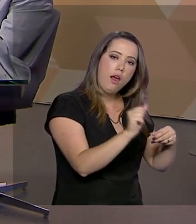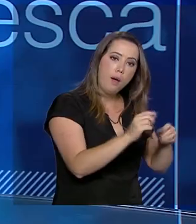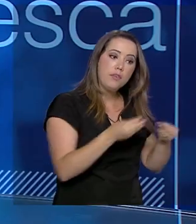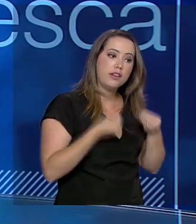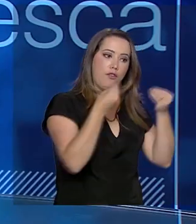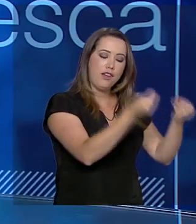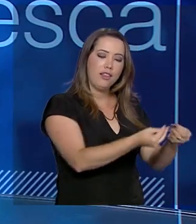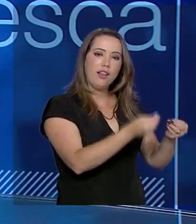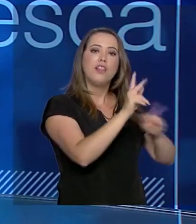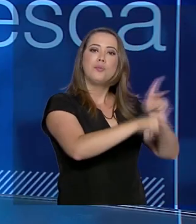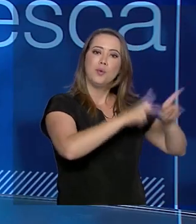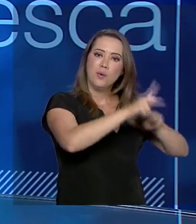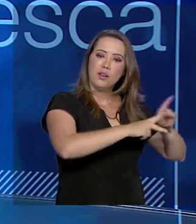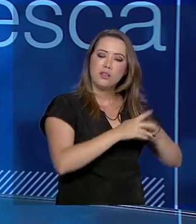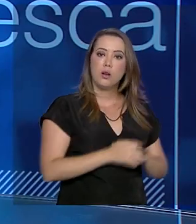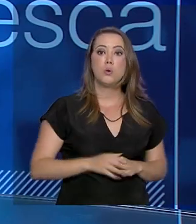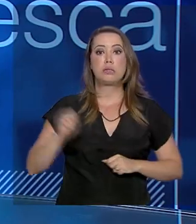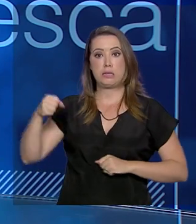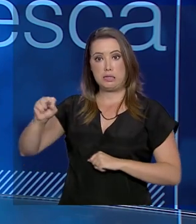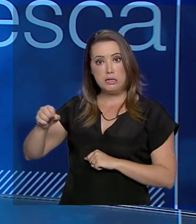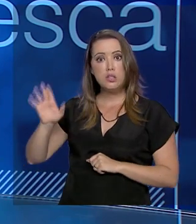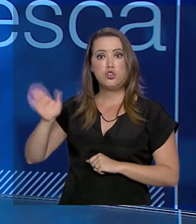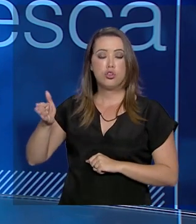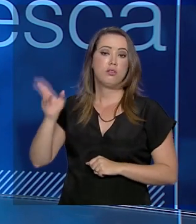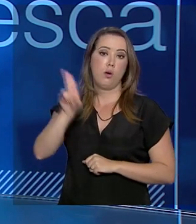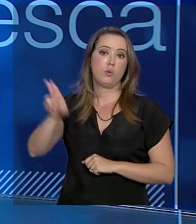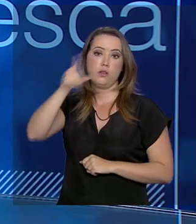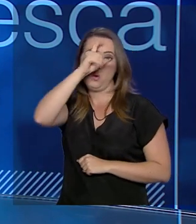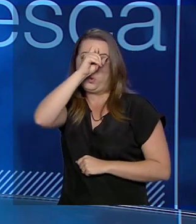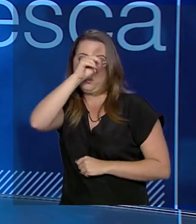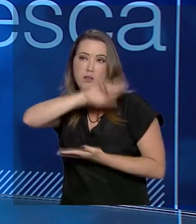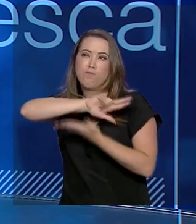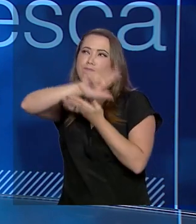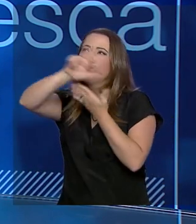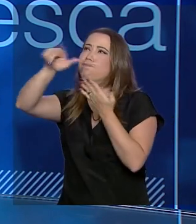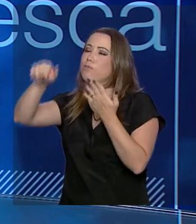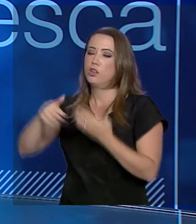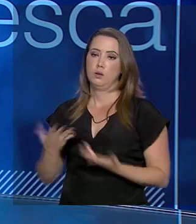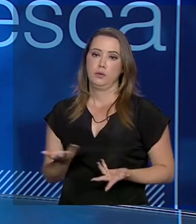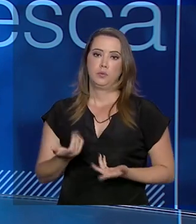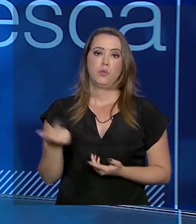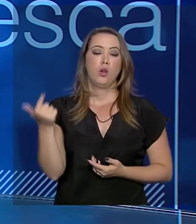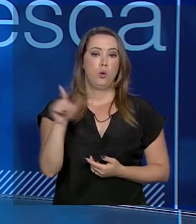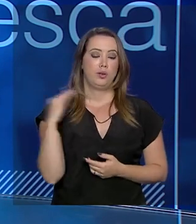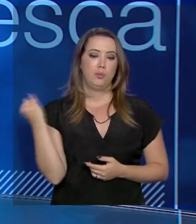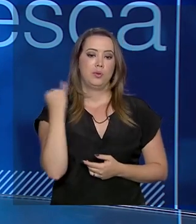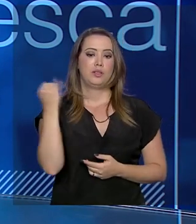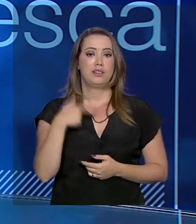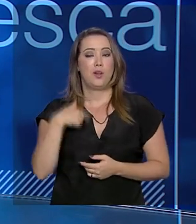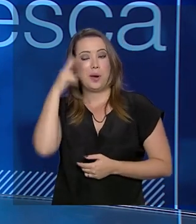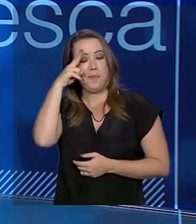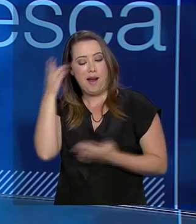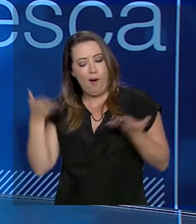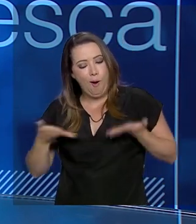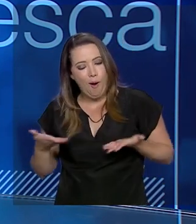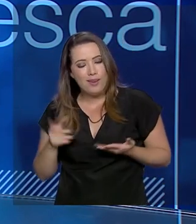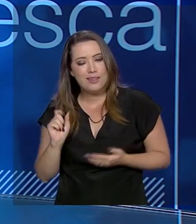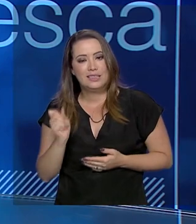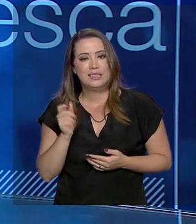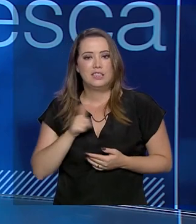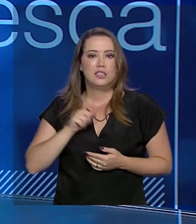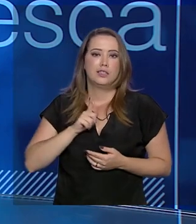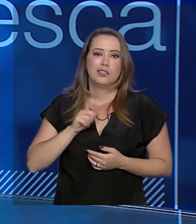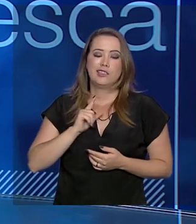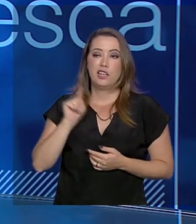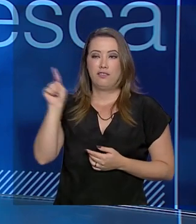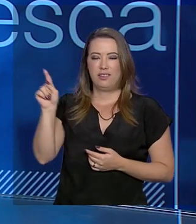está em uso, em vários hospitais. Ah, um outro fato interessante que eu acabo de me recordar, houve um